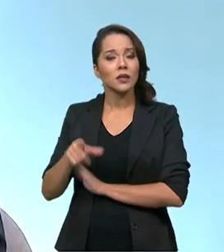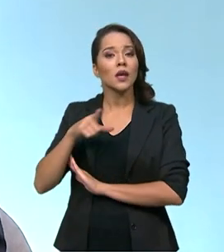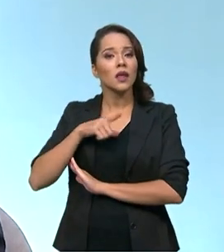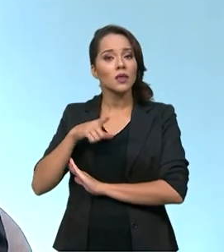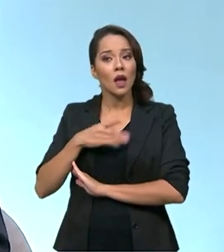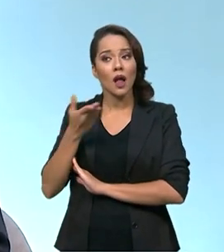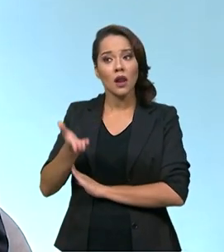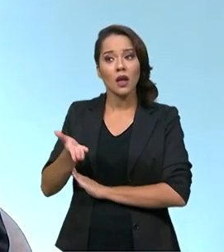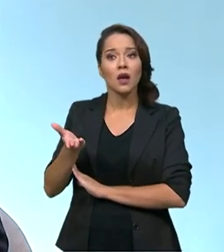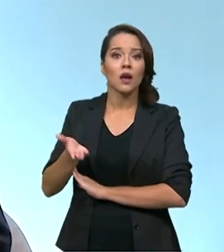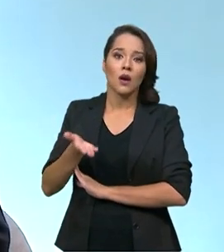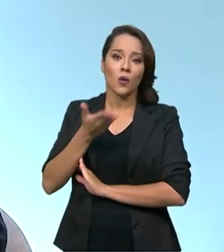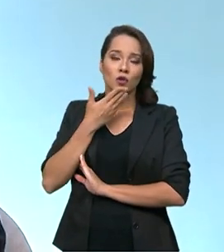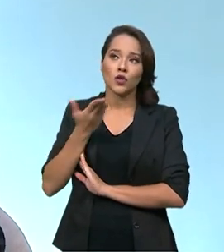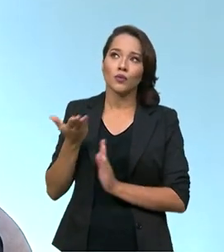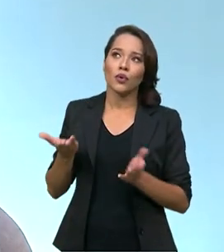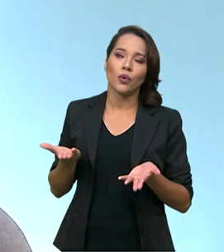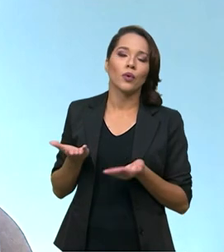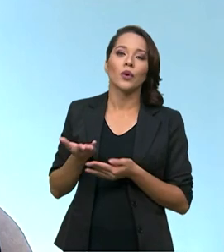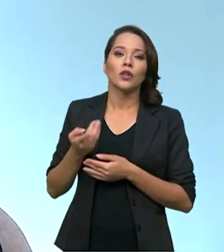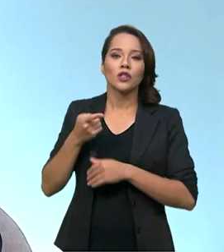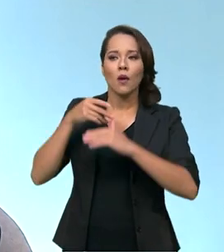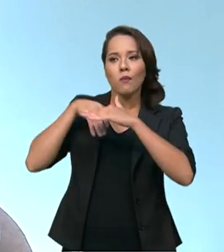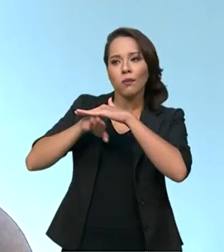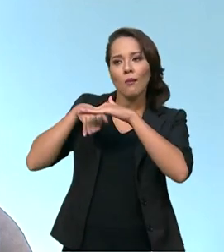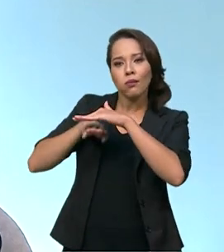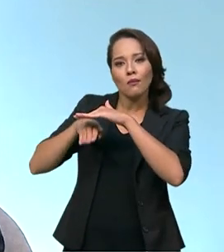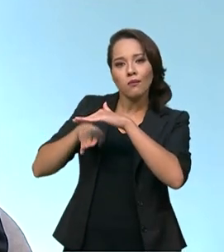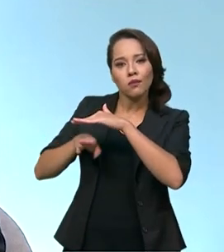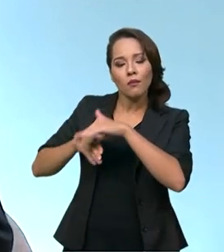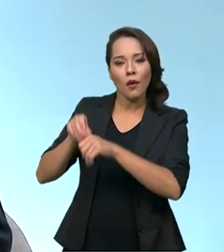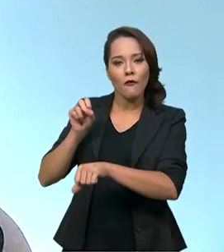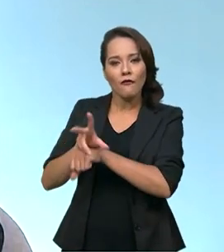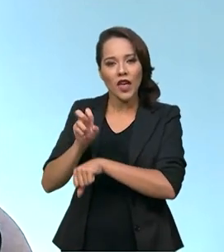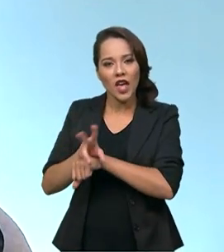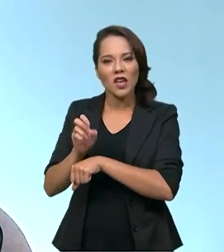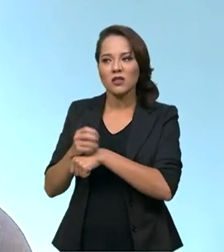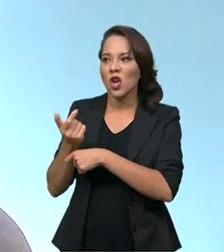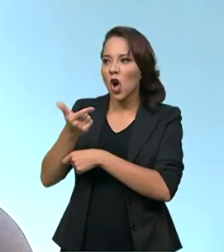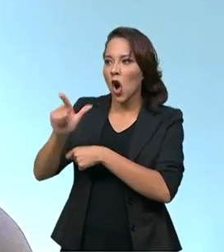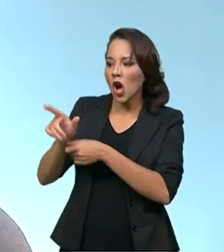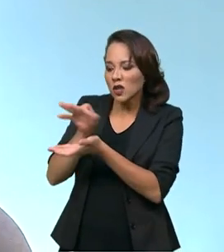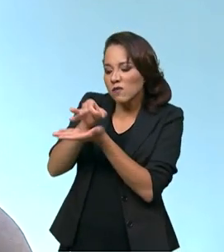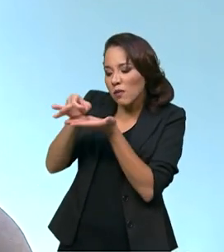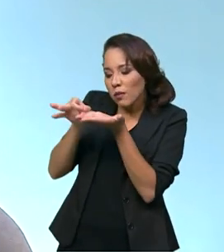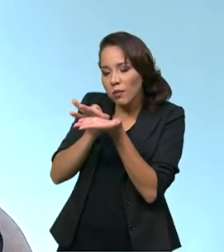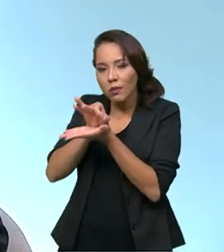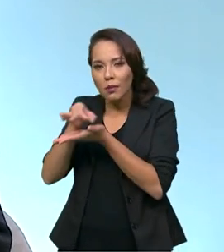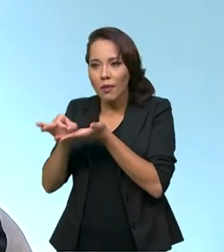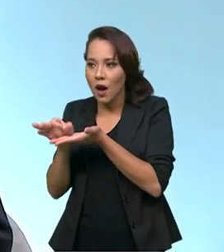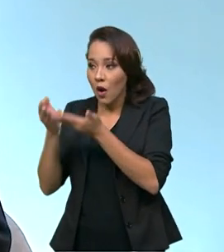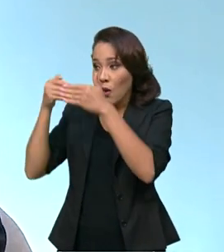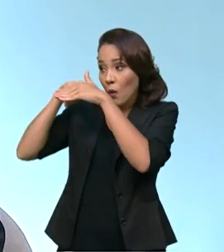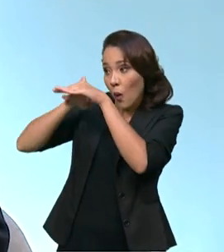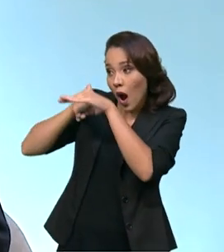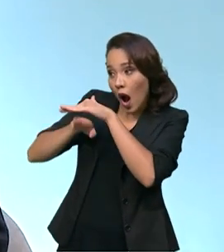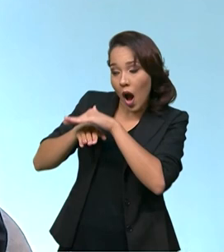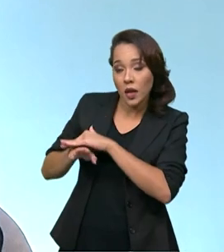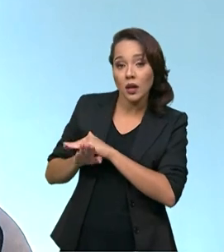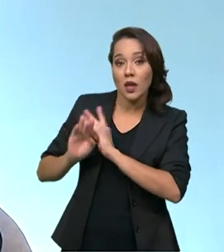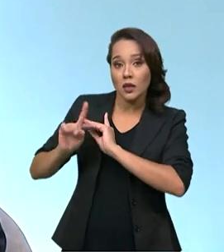ali um repositório de vírus e de outros micro-organismos que possam ser